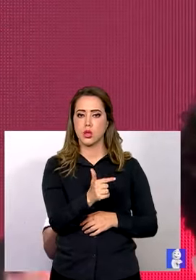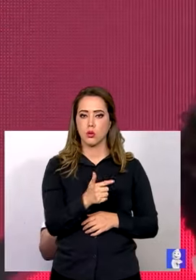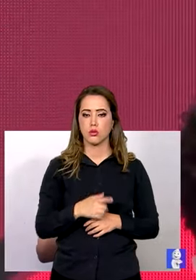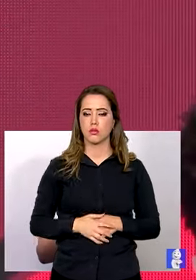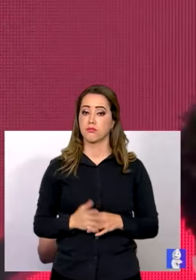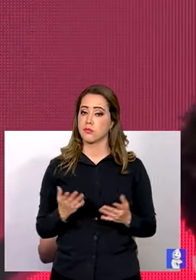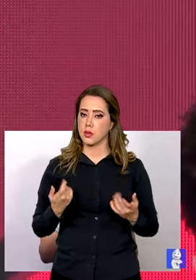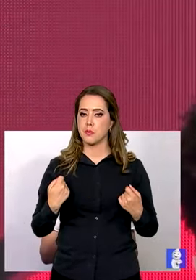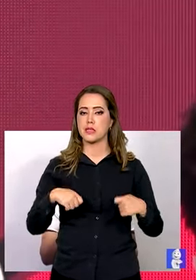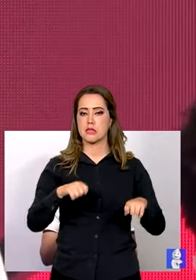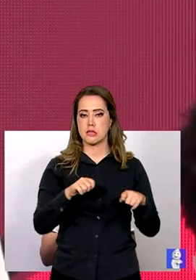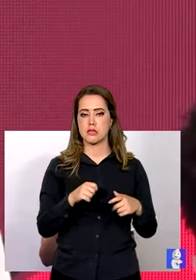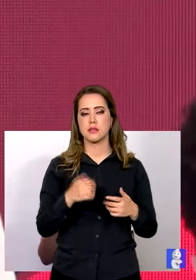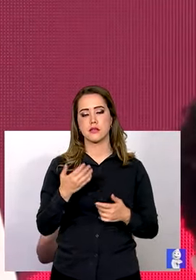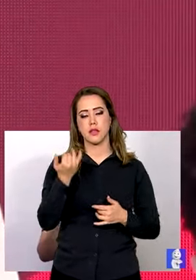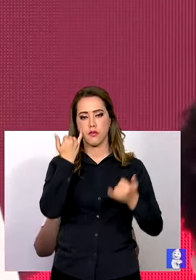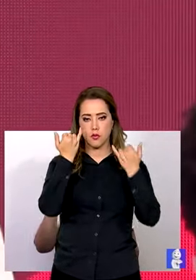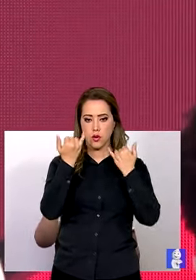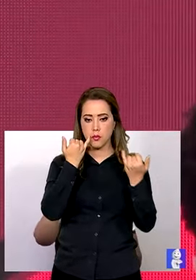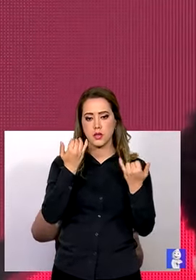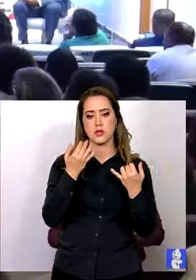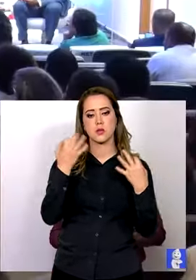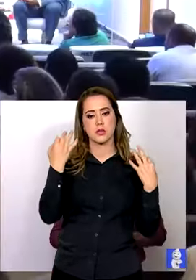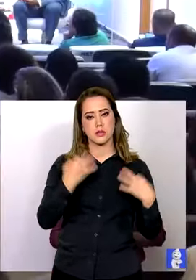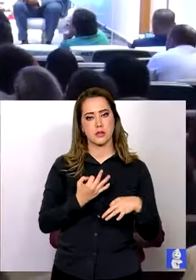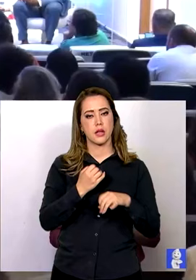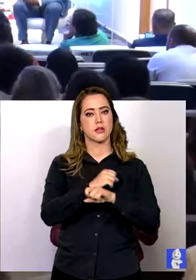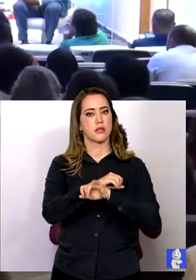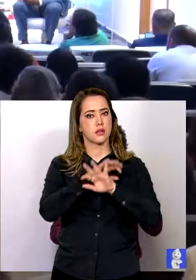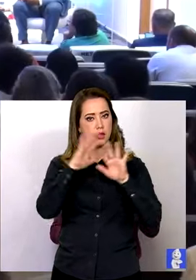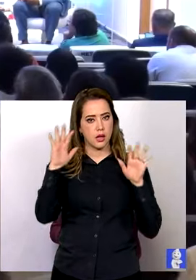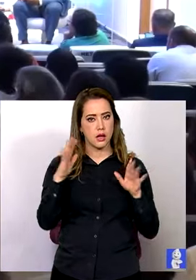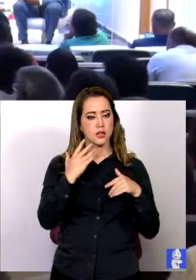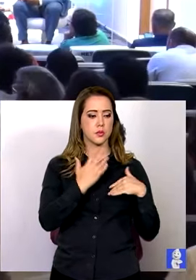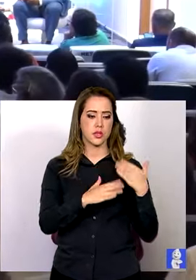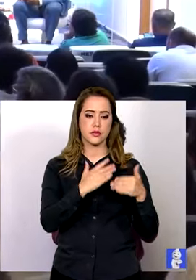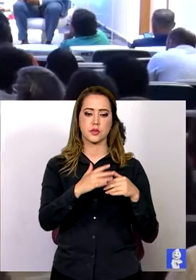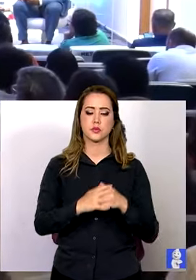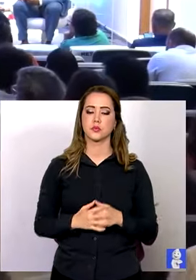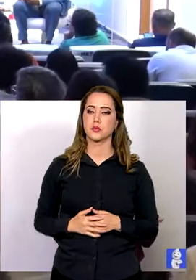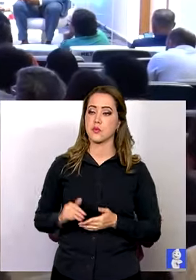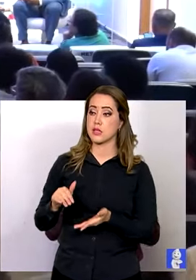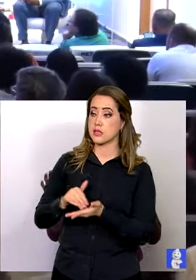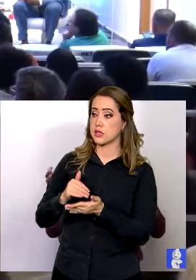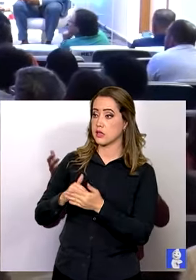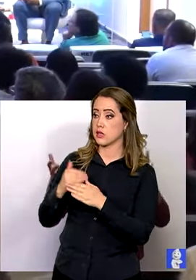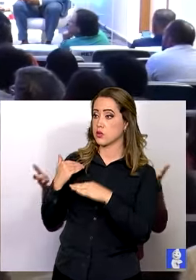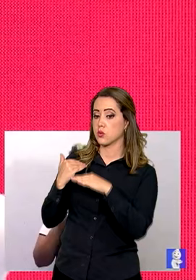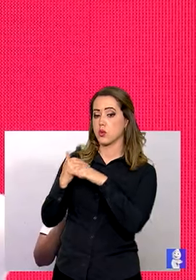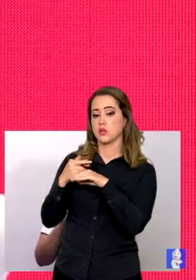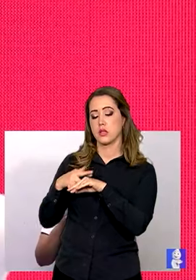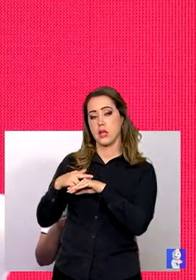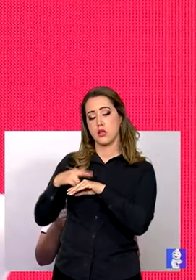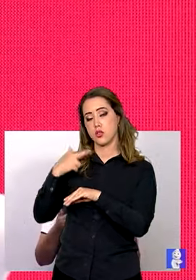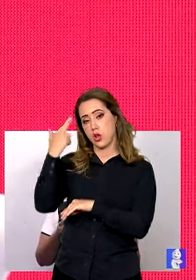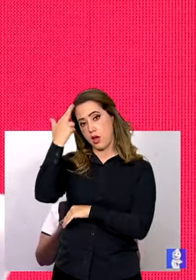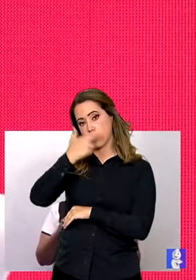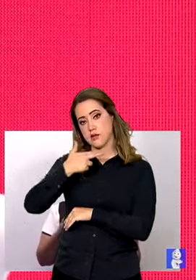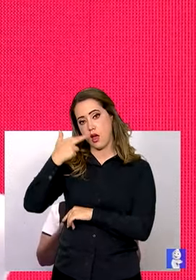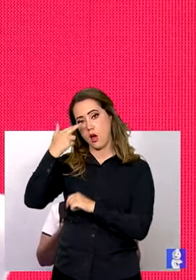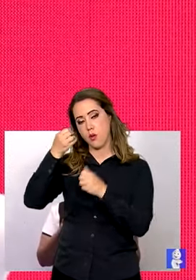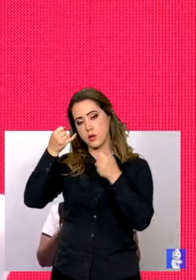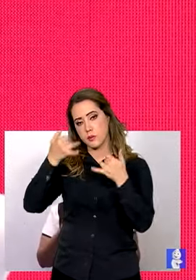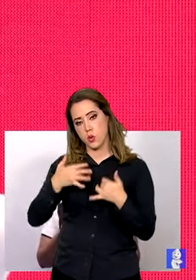nos dados e no conhecimento da realidade. A secretária executiva do Ministério da Igualdade Racial destacou a